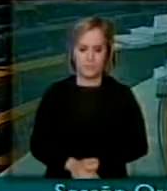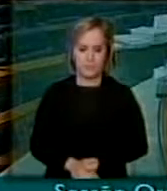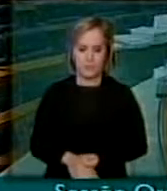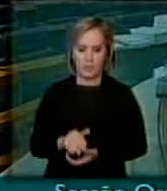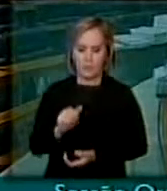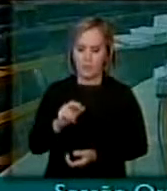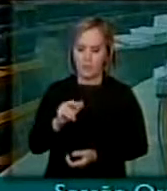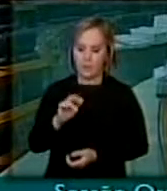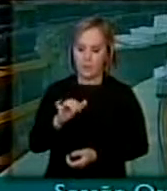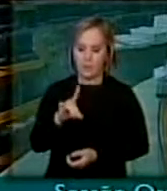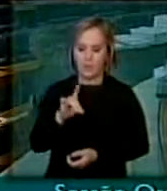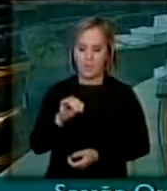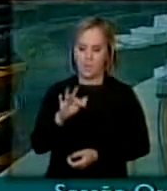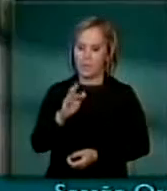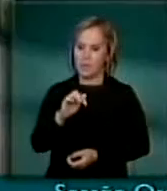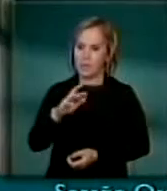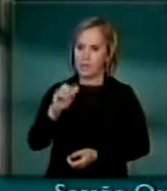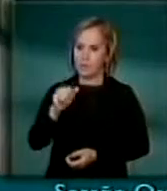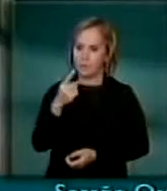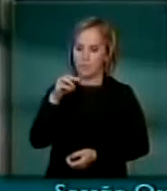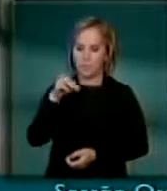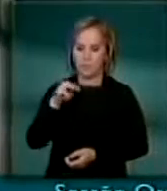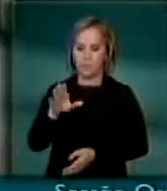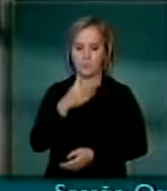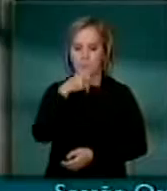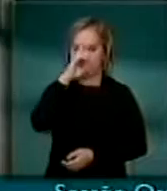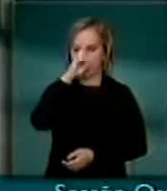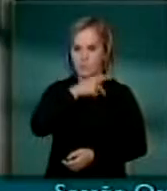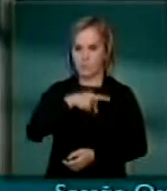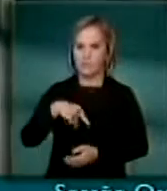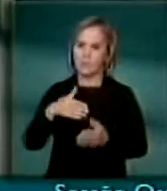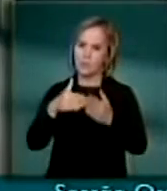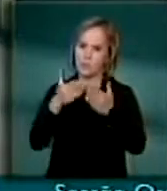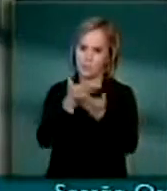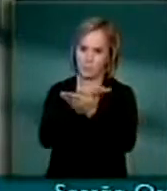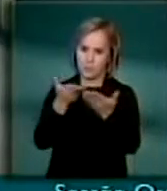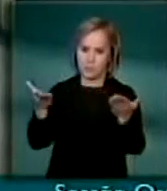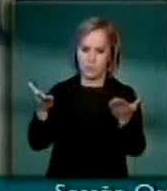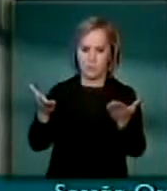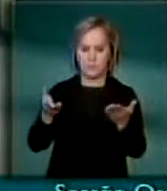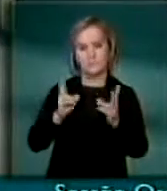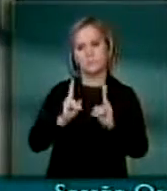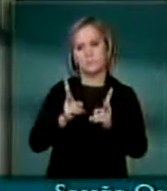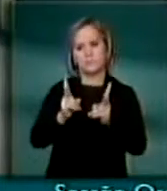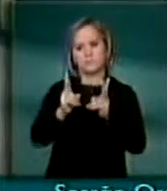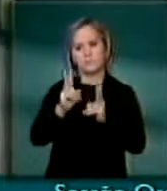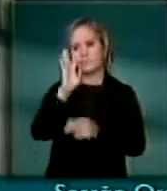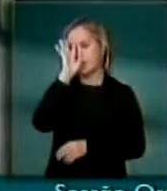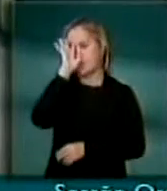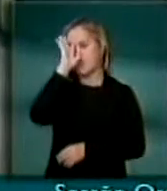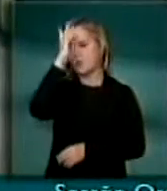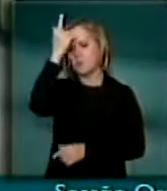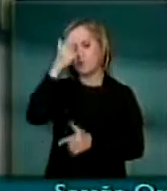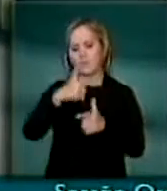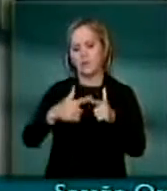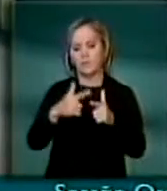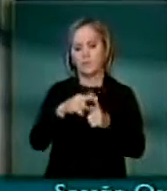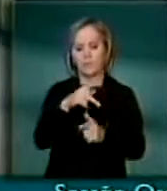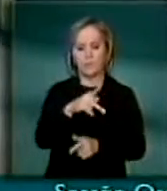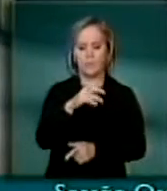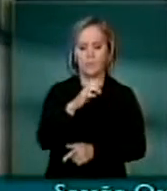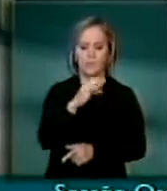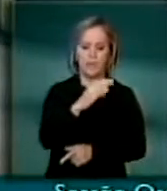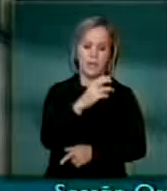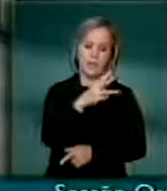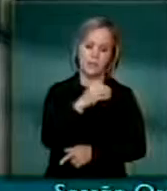Sr. Presidente, eu queria pedir para a mesa, definitivamente, resolver a questão da PEC 300